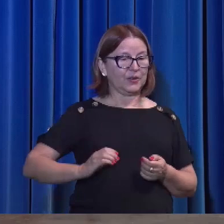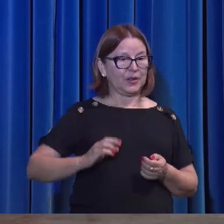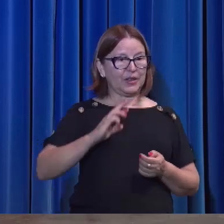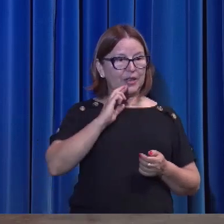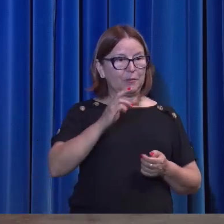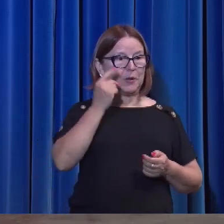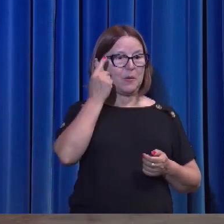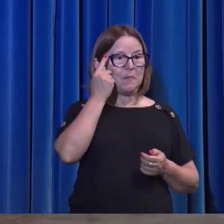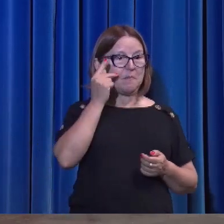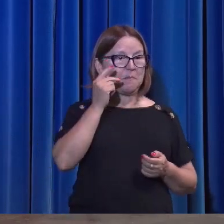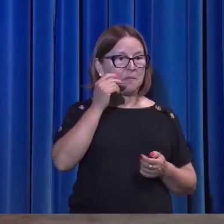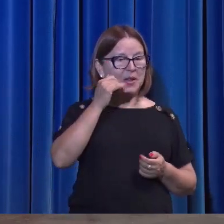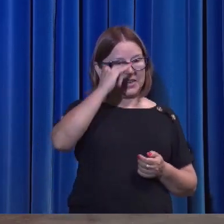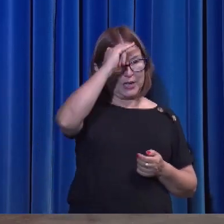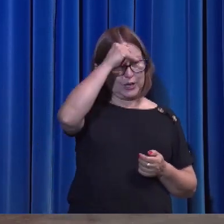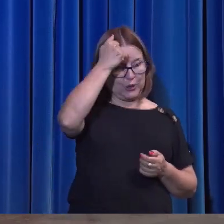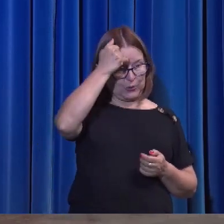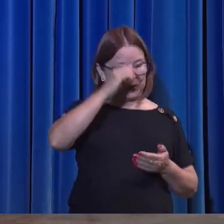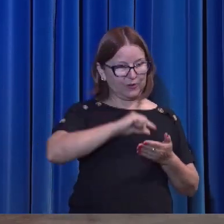ler o verso 23.